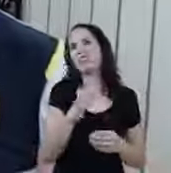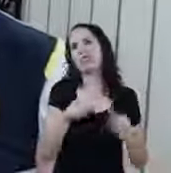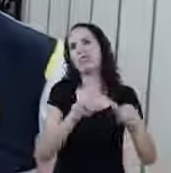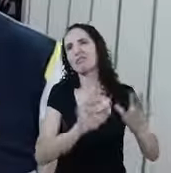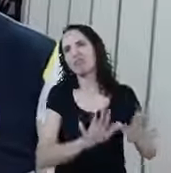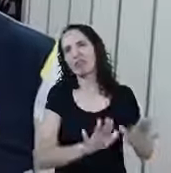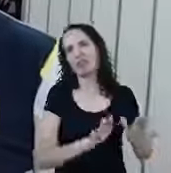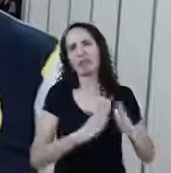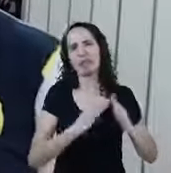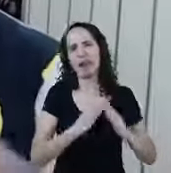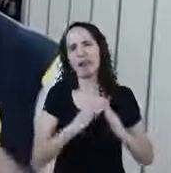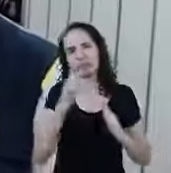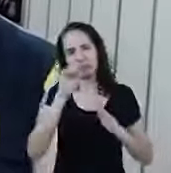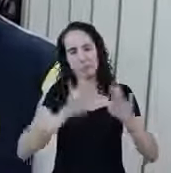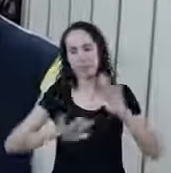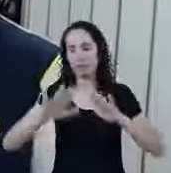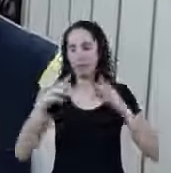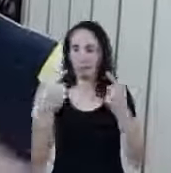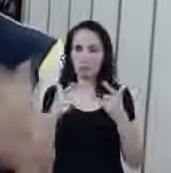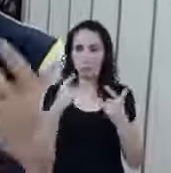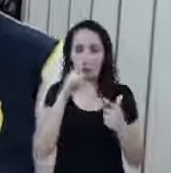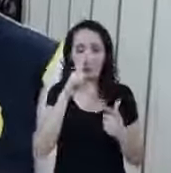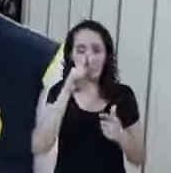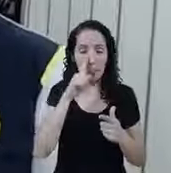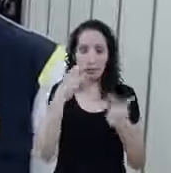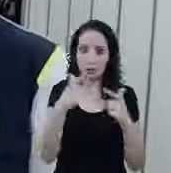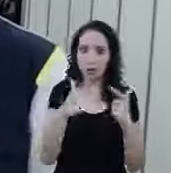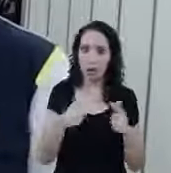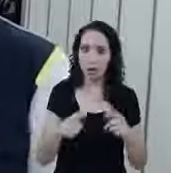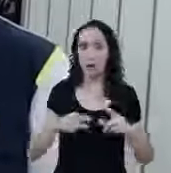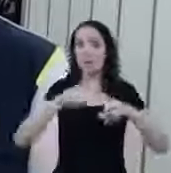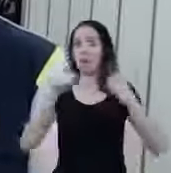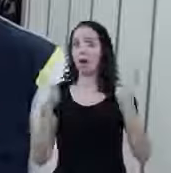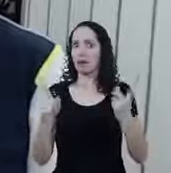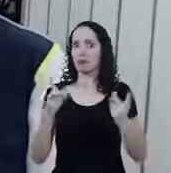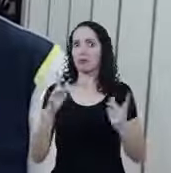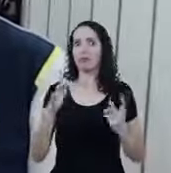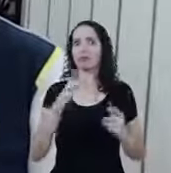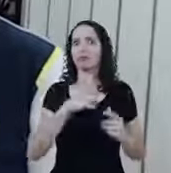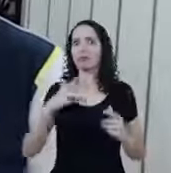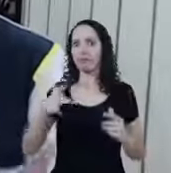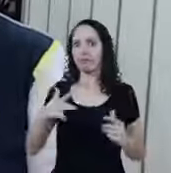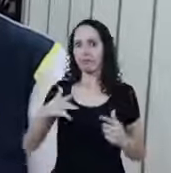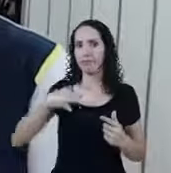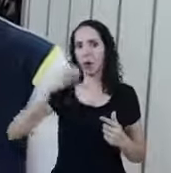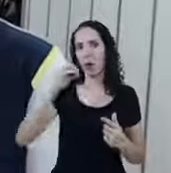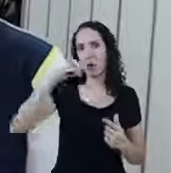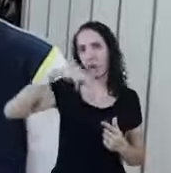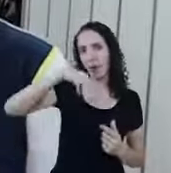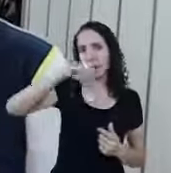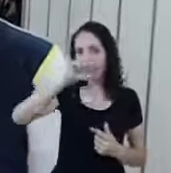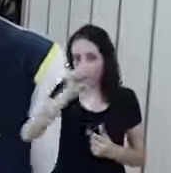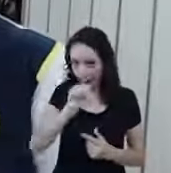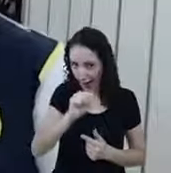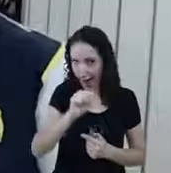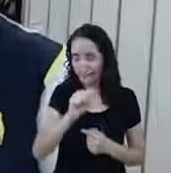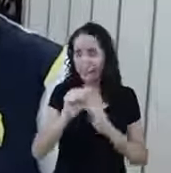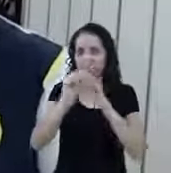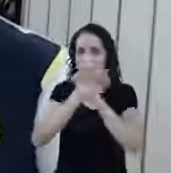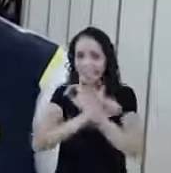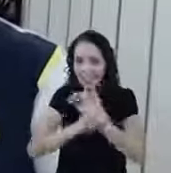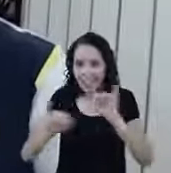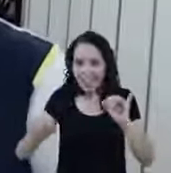Não tem perigo nenhum Mas Lembrando que Segundo as organizações Mundial de Saúde E o Ministério da Saúde